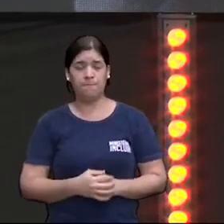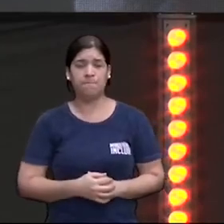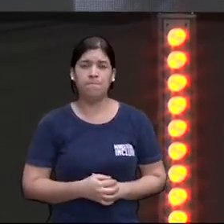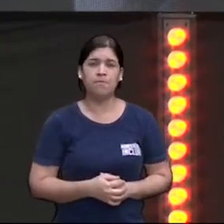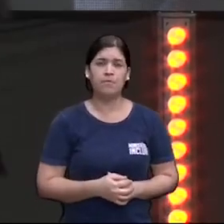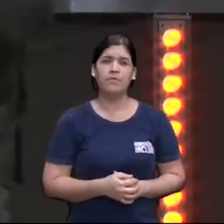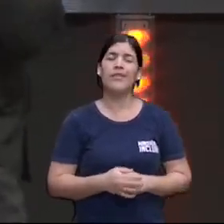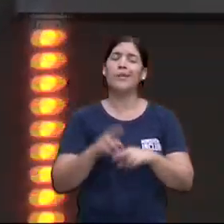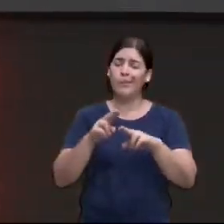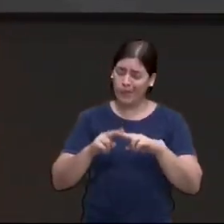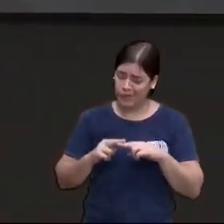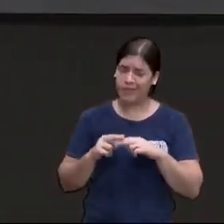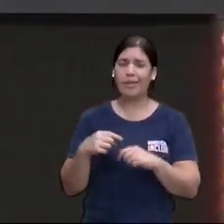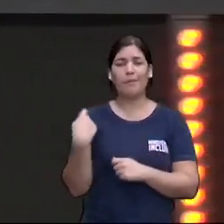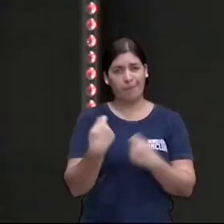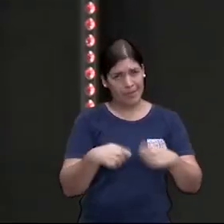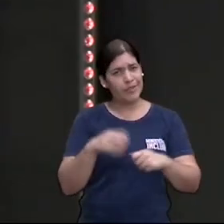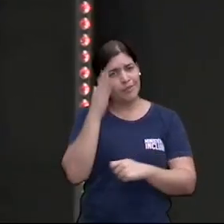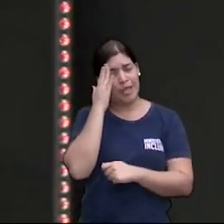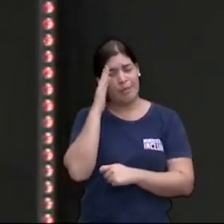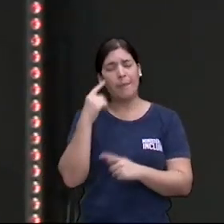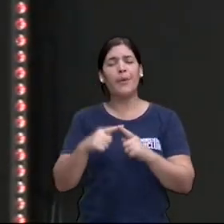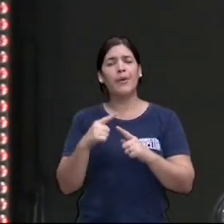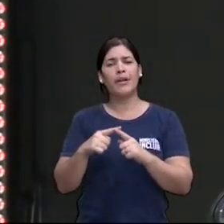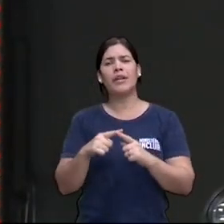é por causa disso que nós temos que saber por que Jesus morreu.